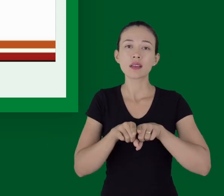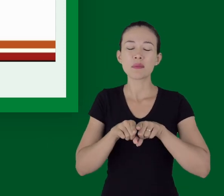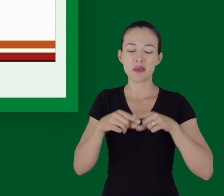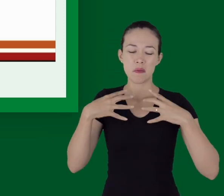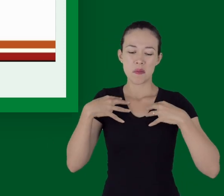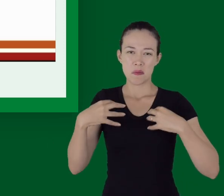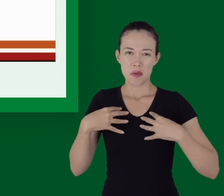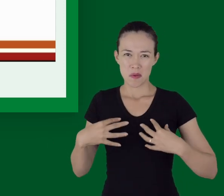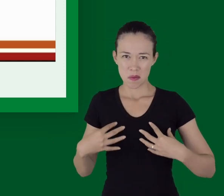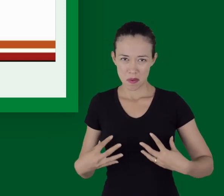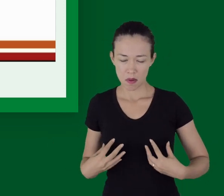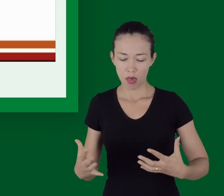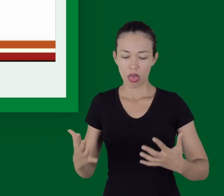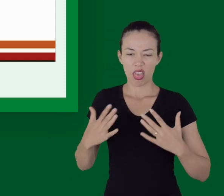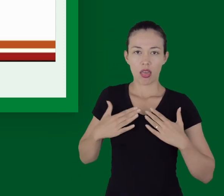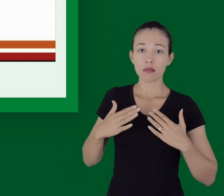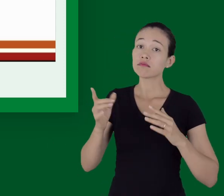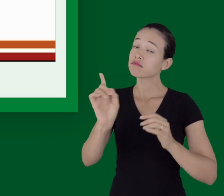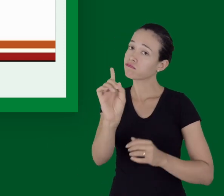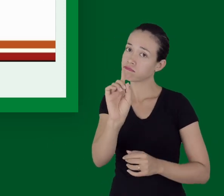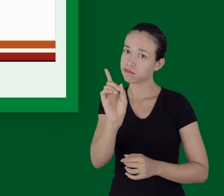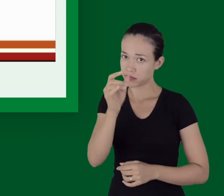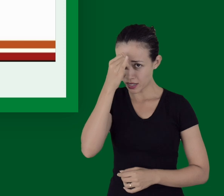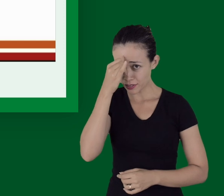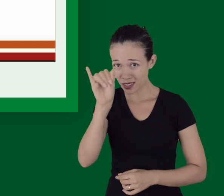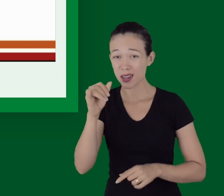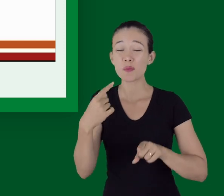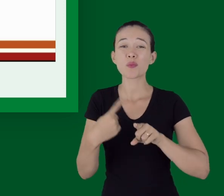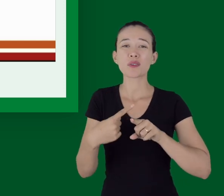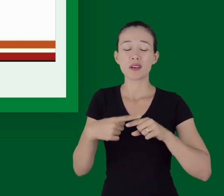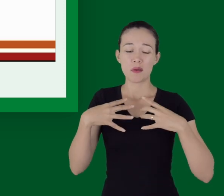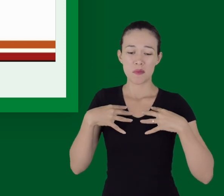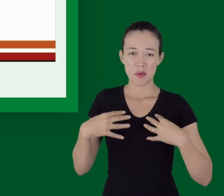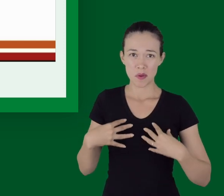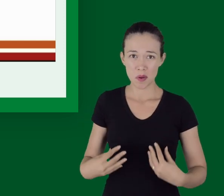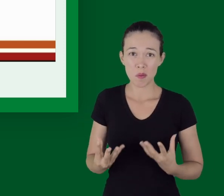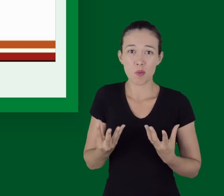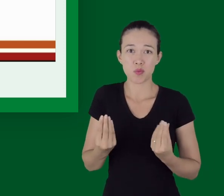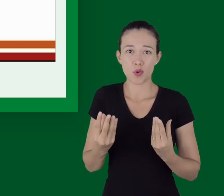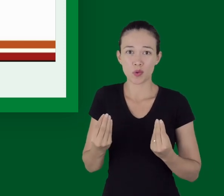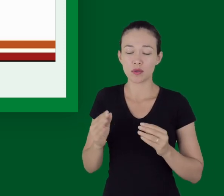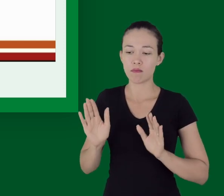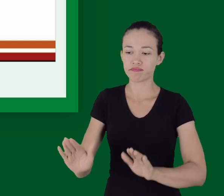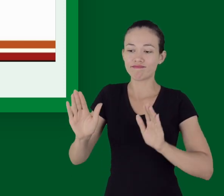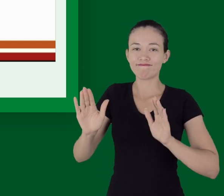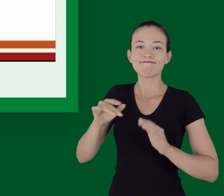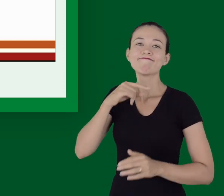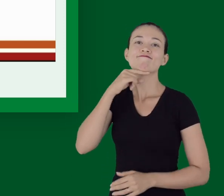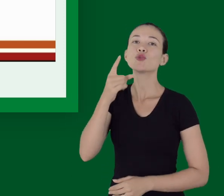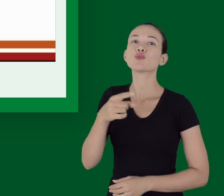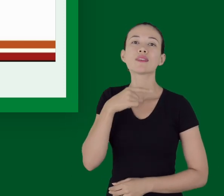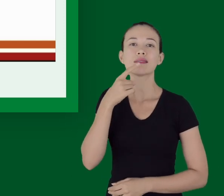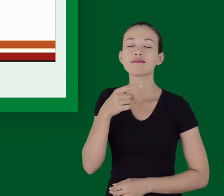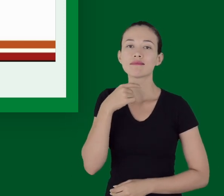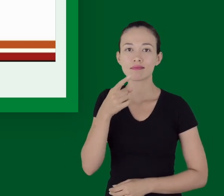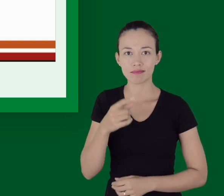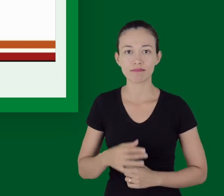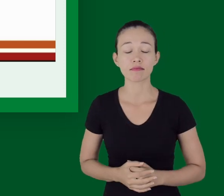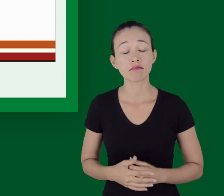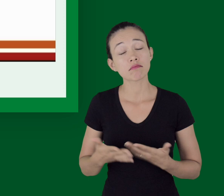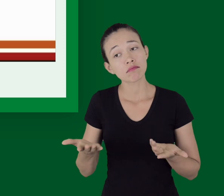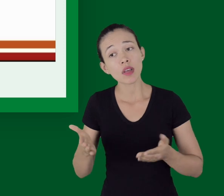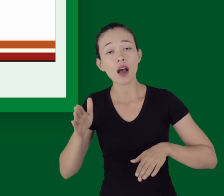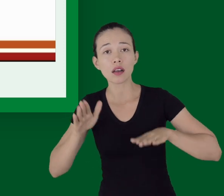evitar regiões com pelos, porque pelo em excesso pode atrapalhar a condição elétrica. Então, assim,